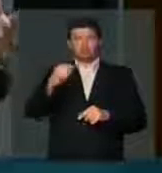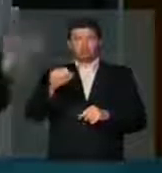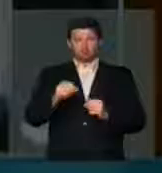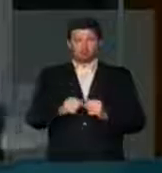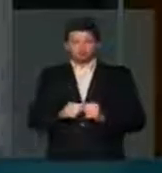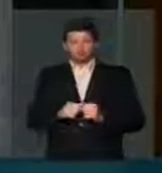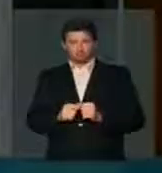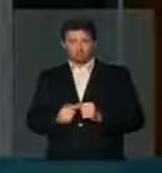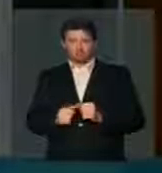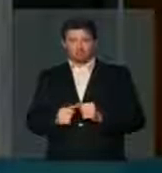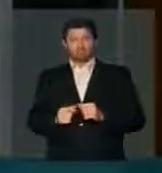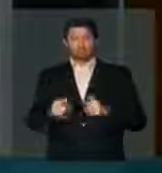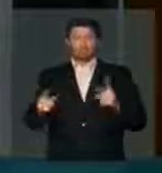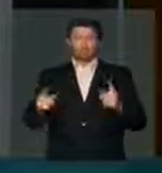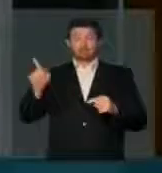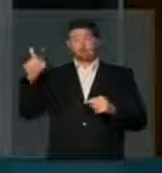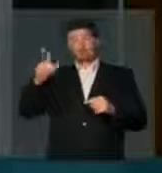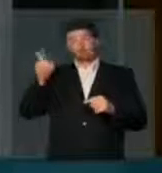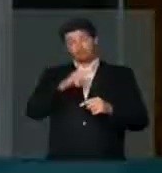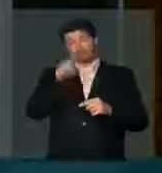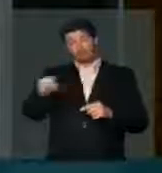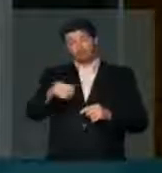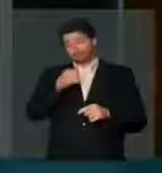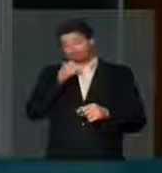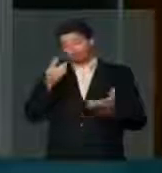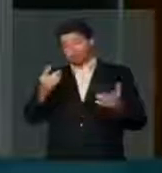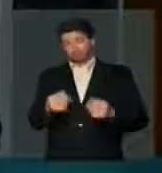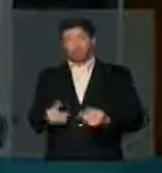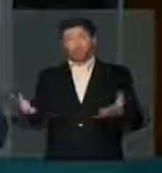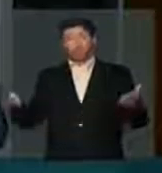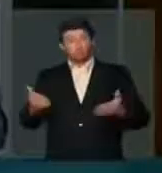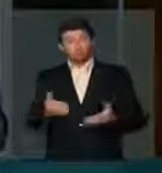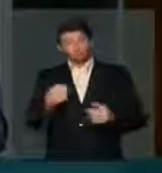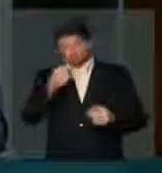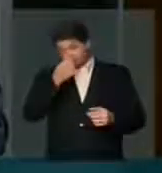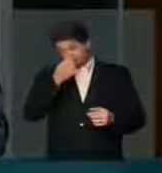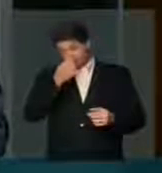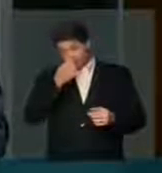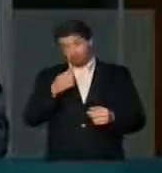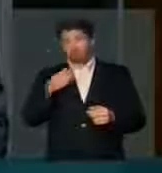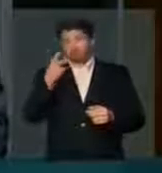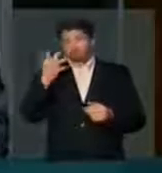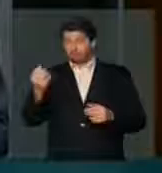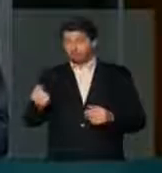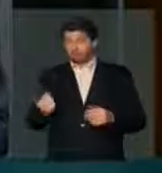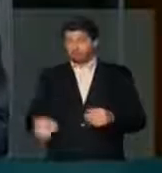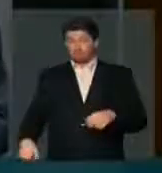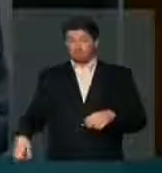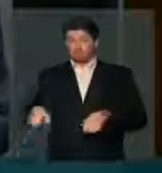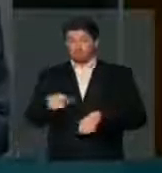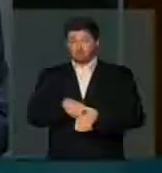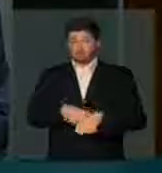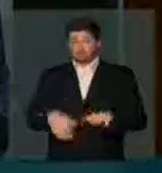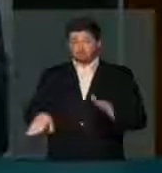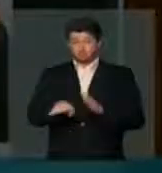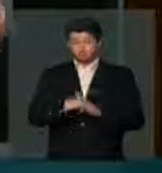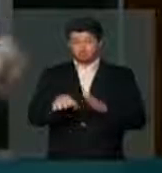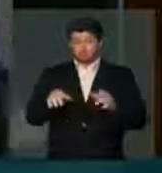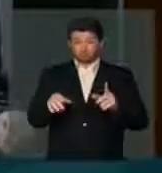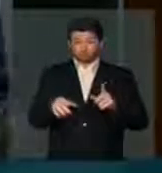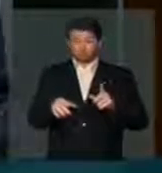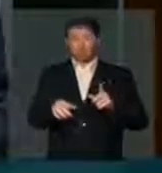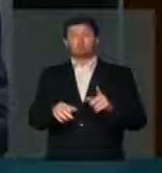Nós não fomos atendidos, ela vetou. Então, nós estamos aqui hoje e vamos dizer, a hora que chegar o projeto,